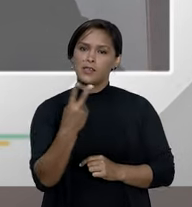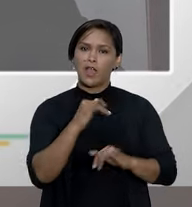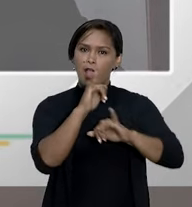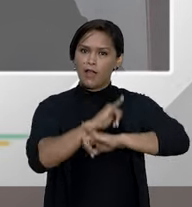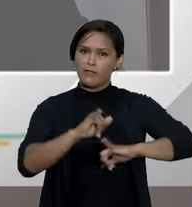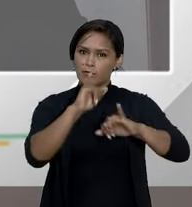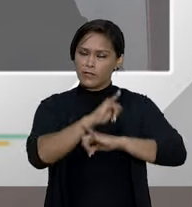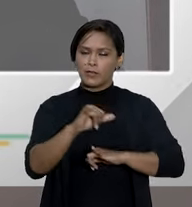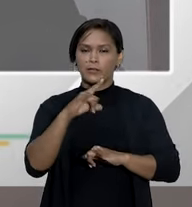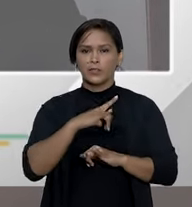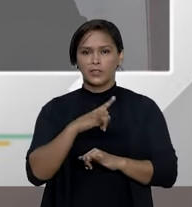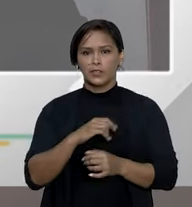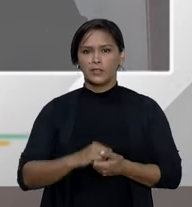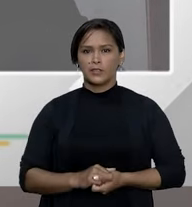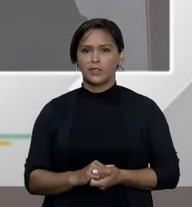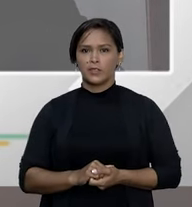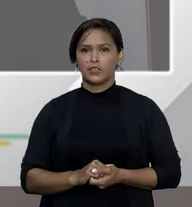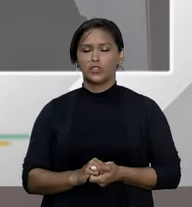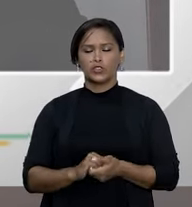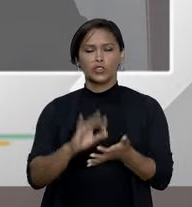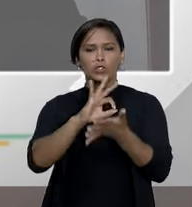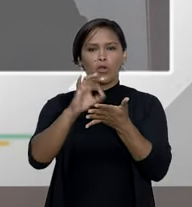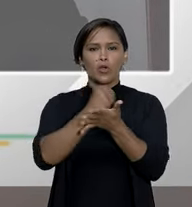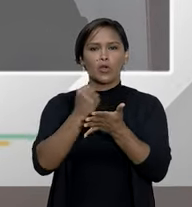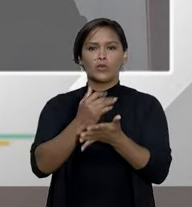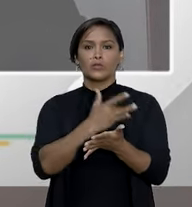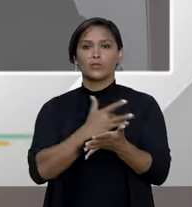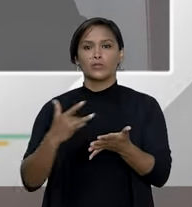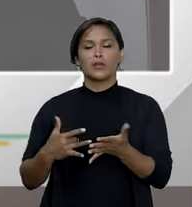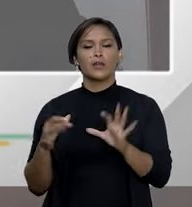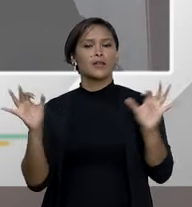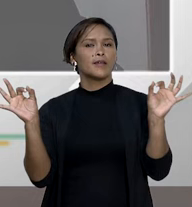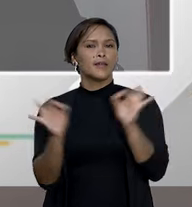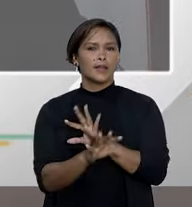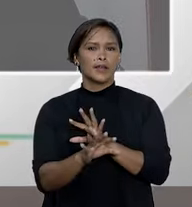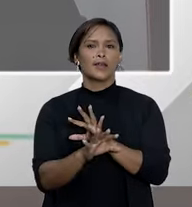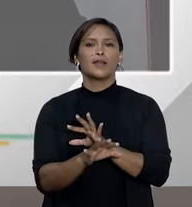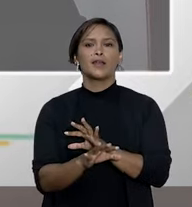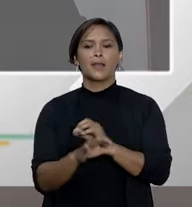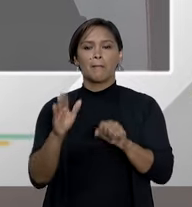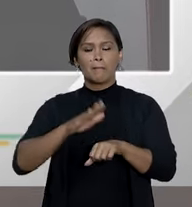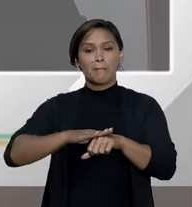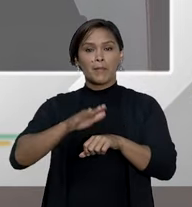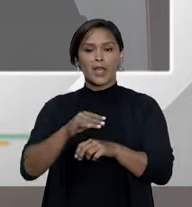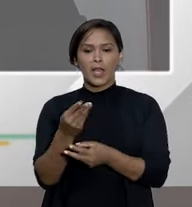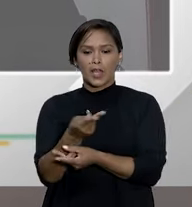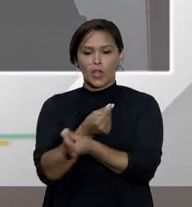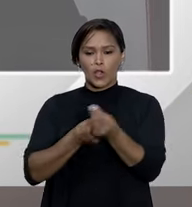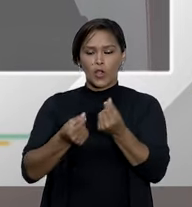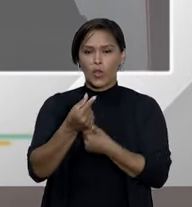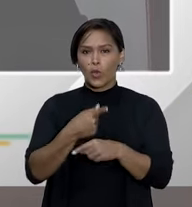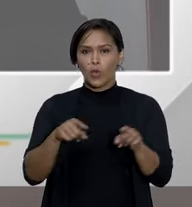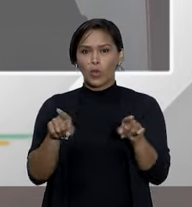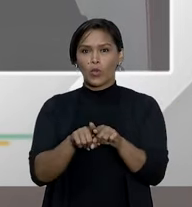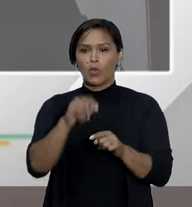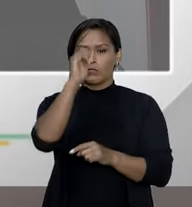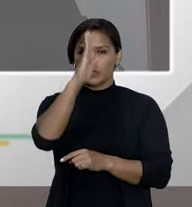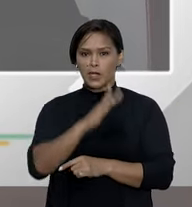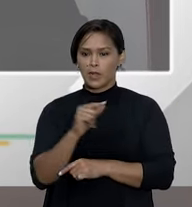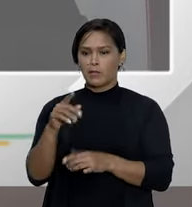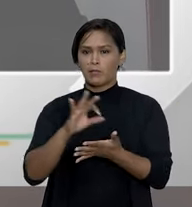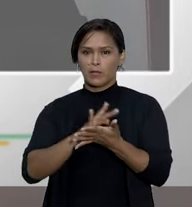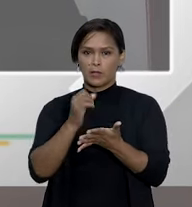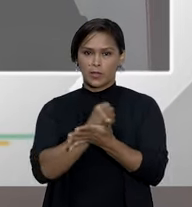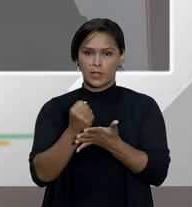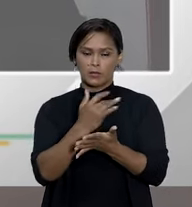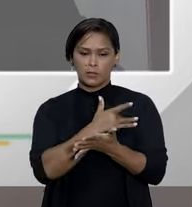informações dos planos de saúde acaba de certo modo até sendo mais econômico para o próprio plano e de